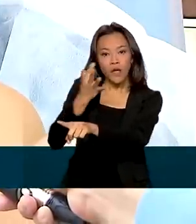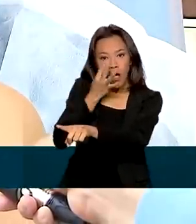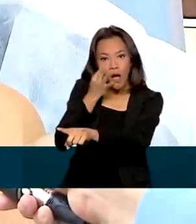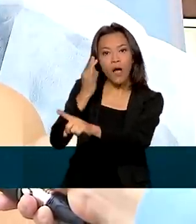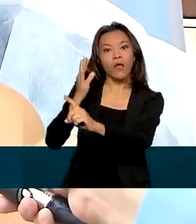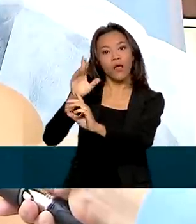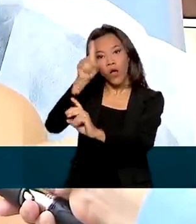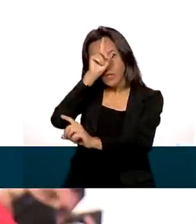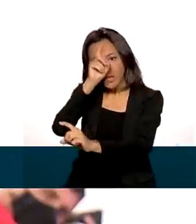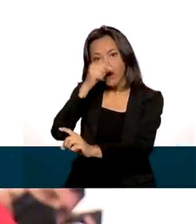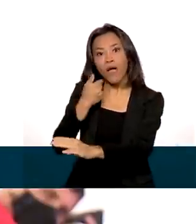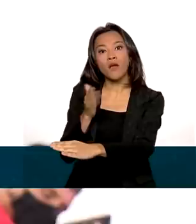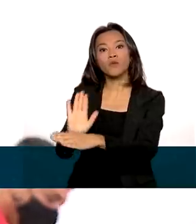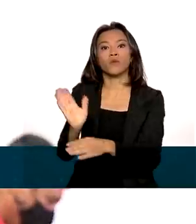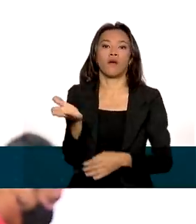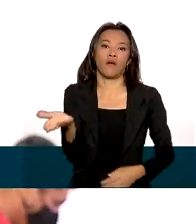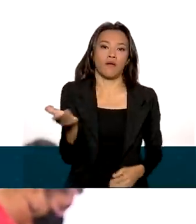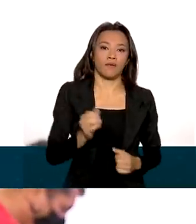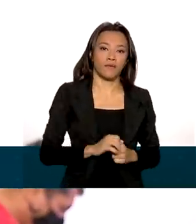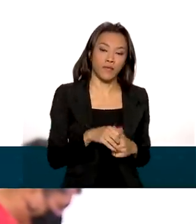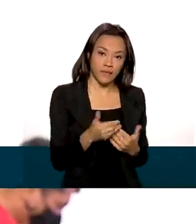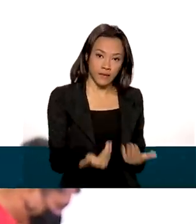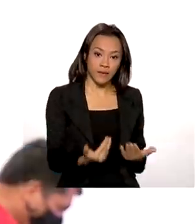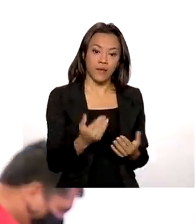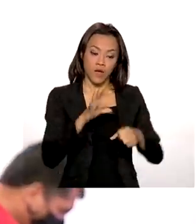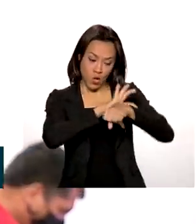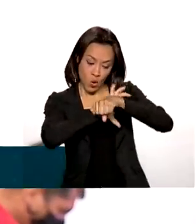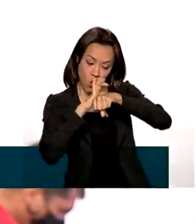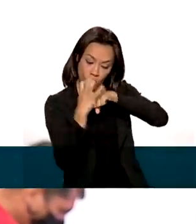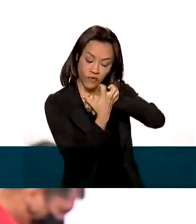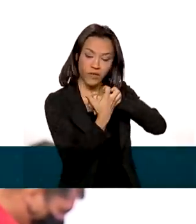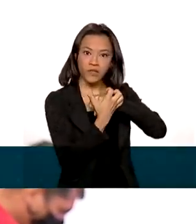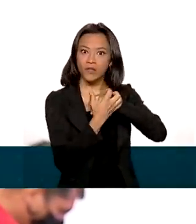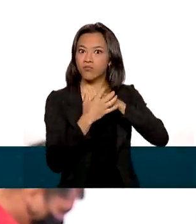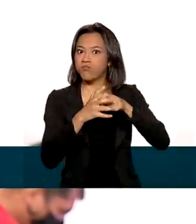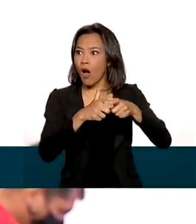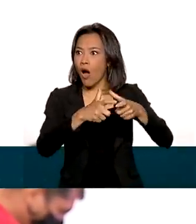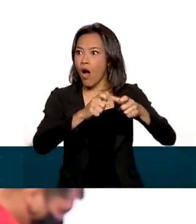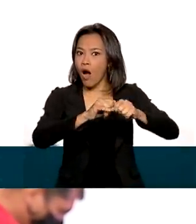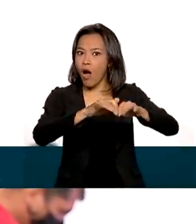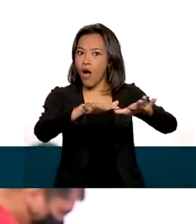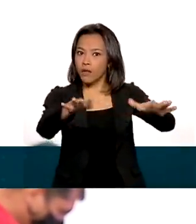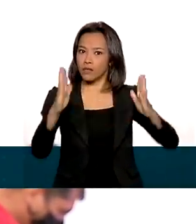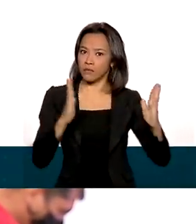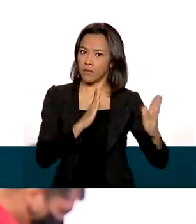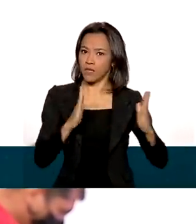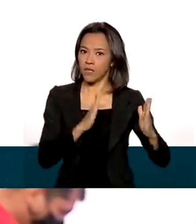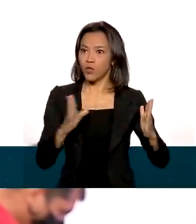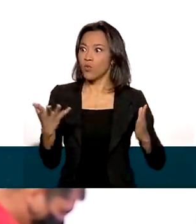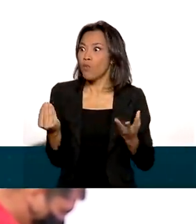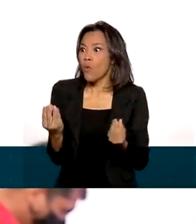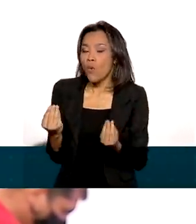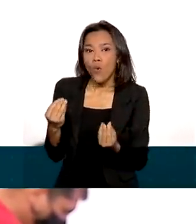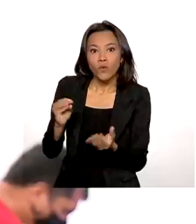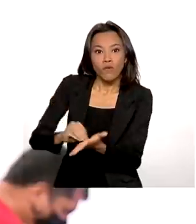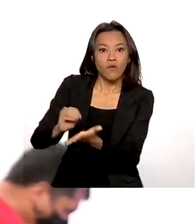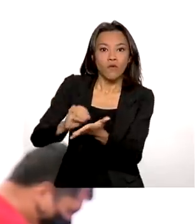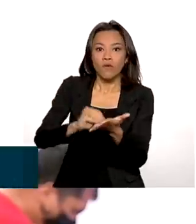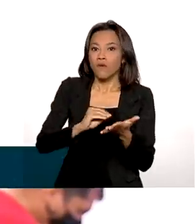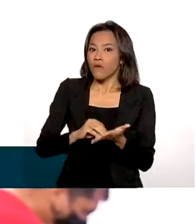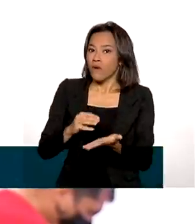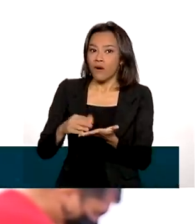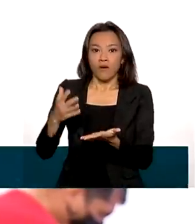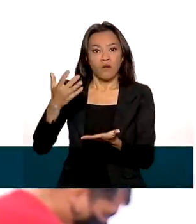às vezes salva a vida dela. Com o Covid, aumentou muito a demanda por sangue, né? É uma demanda bem dinâmica.